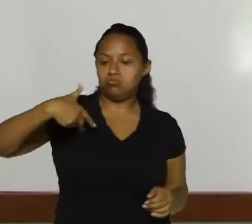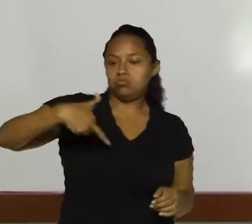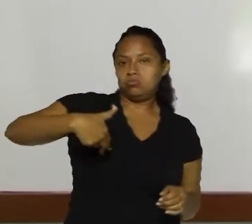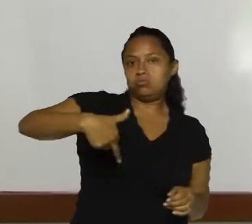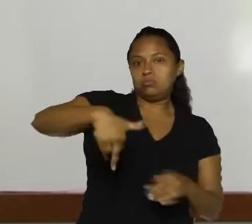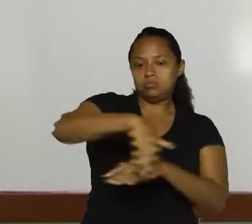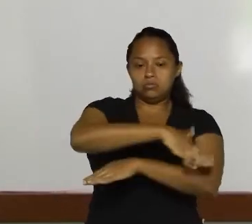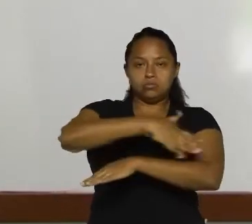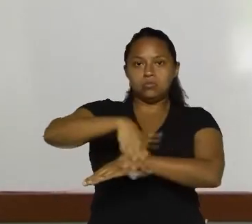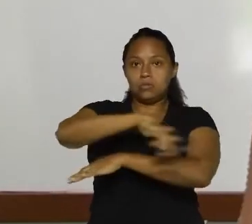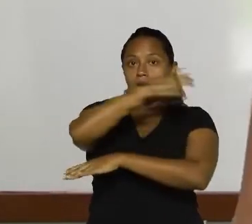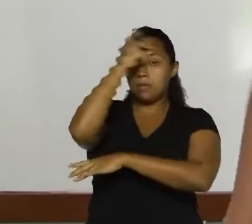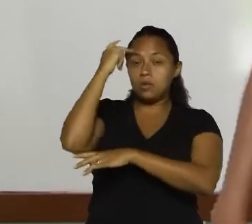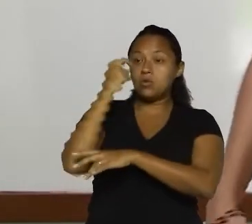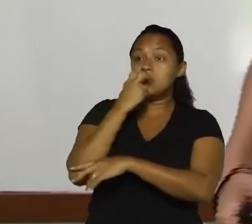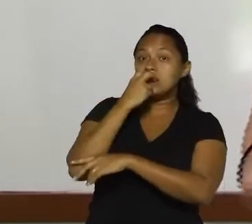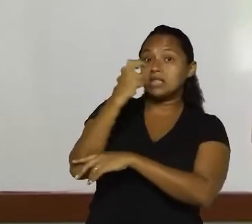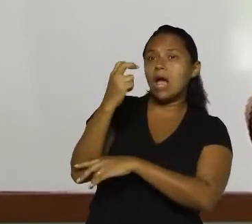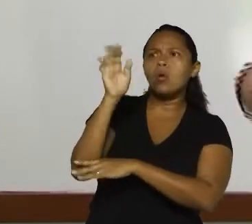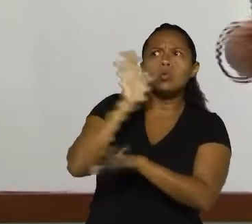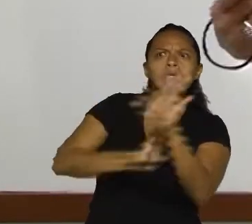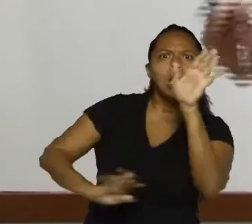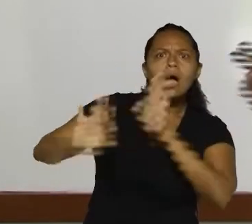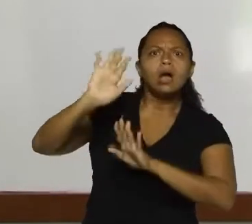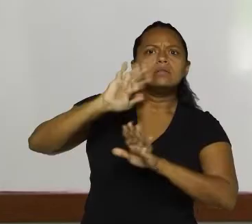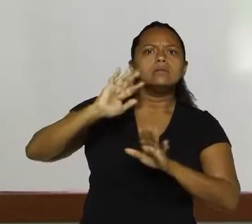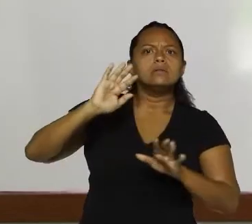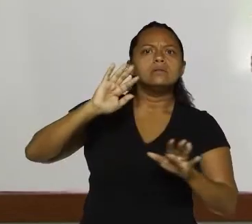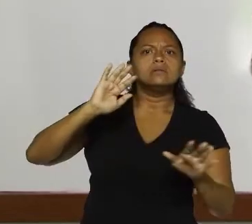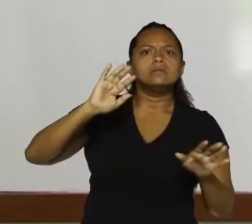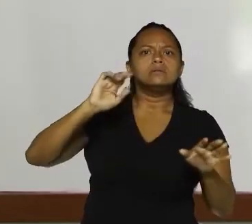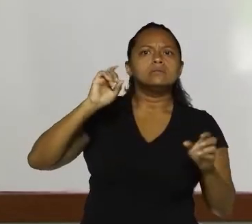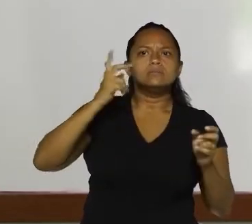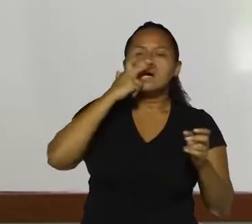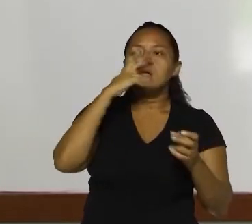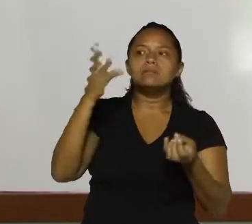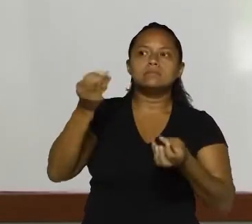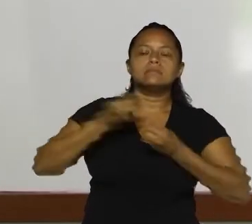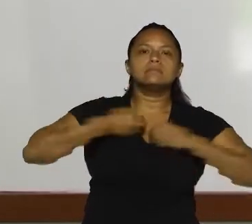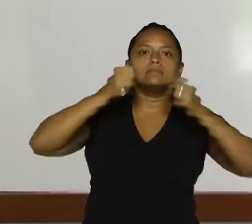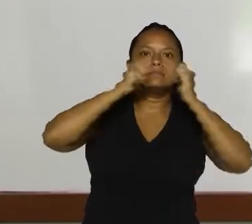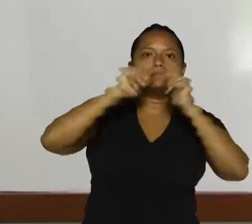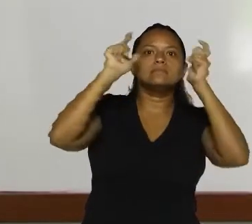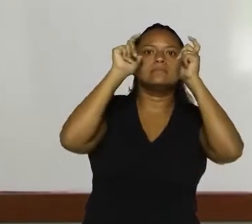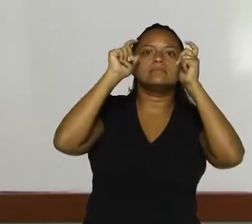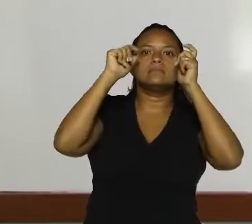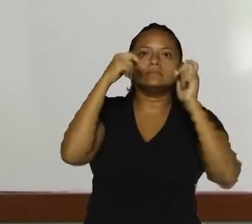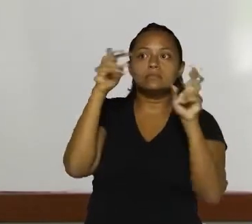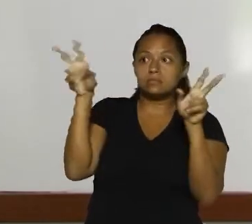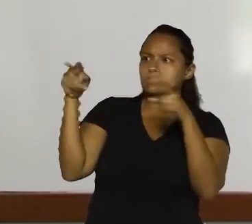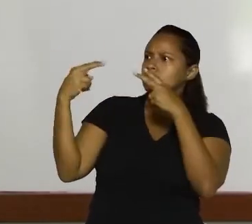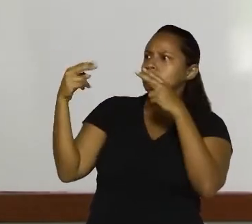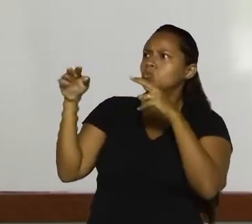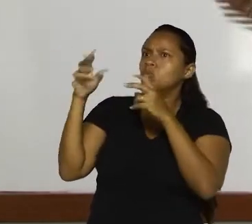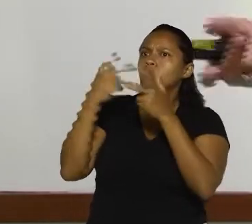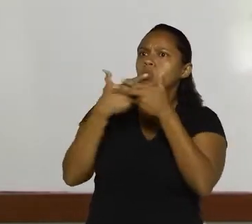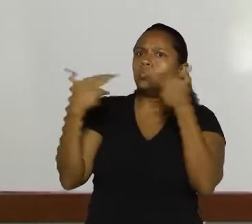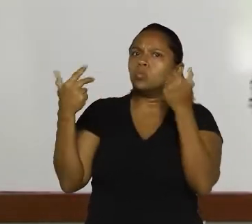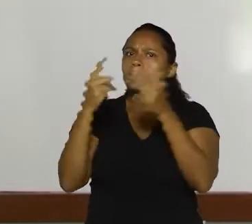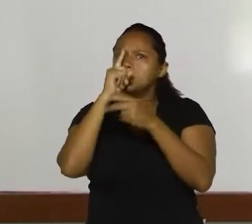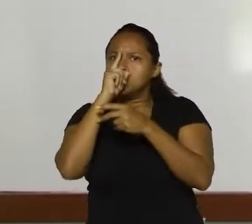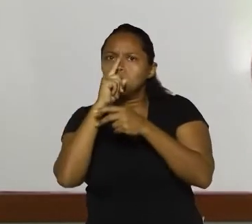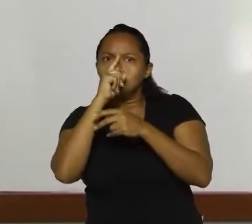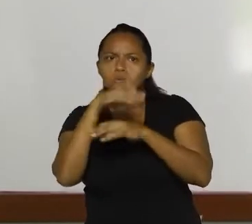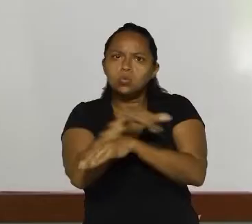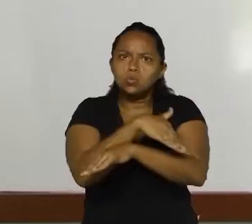rua e alguém gritar cuidado, a tendência é que vocês fiquem alertas, né? Vocês vão olhar para ver se há algum